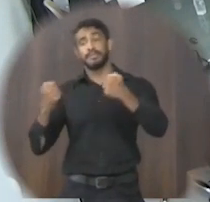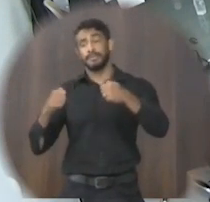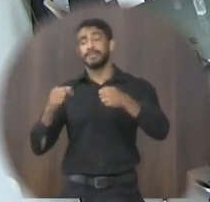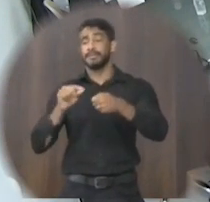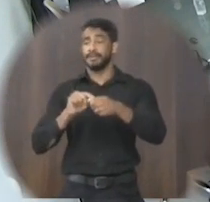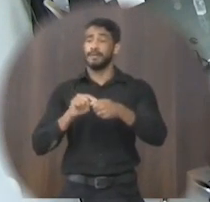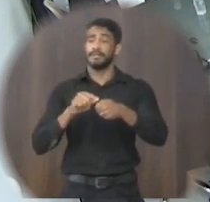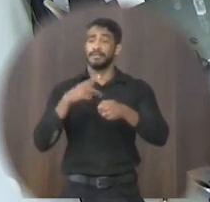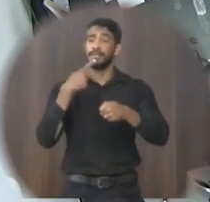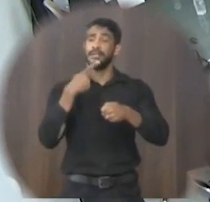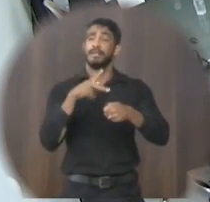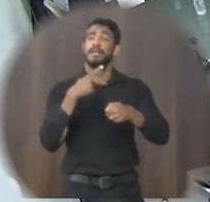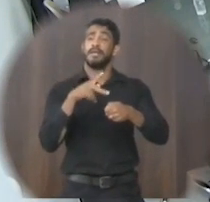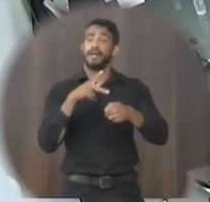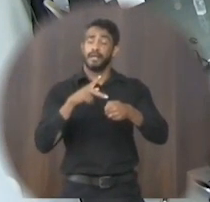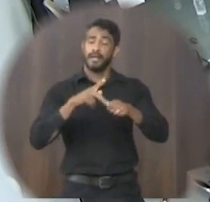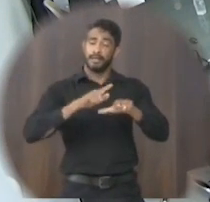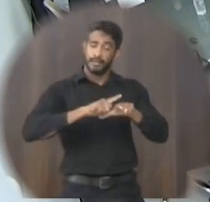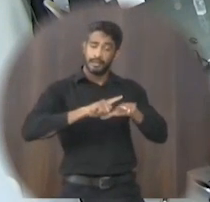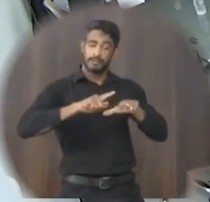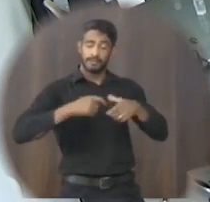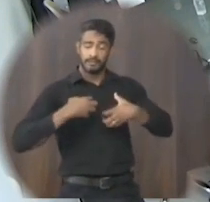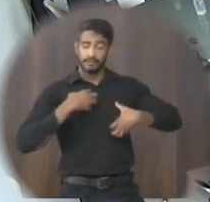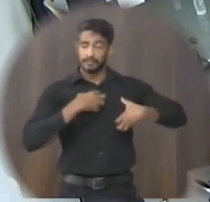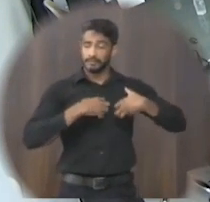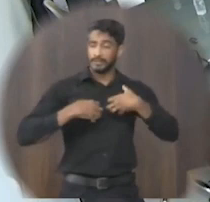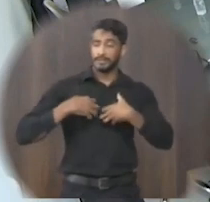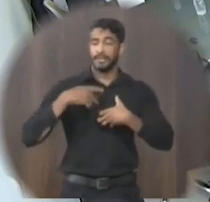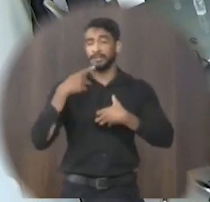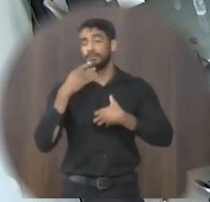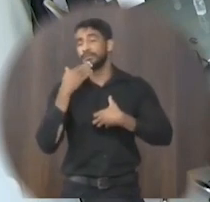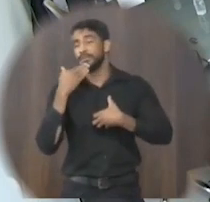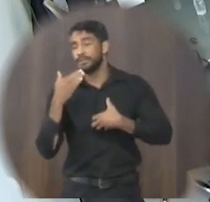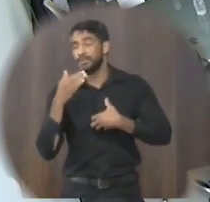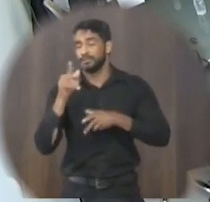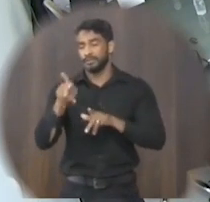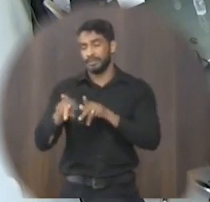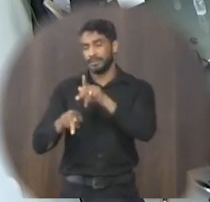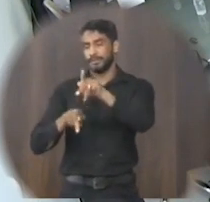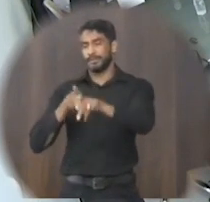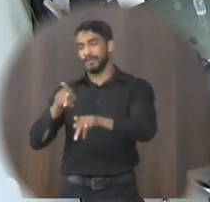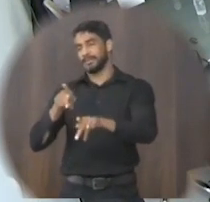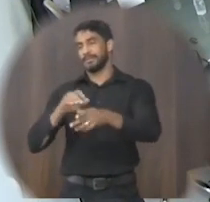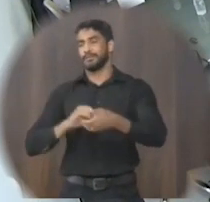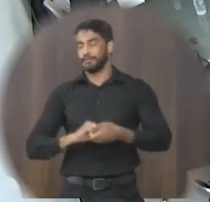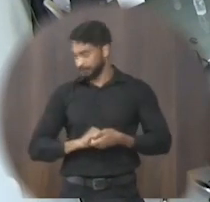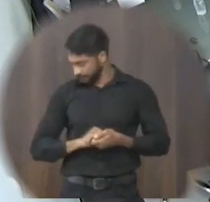se fizeram necessárias para que possamos atender os anseios e reivindicações da nossa população